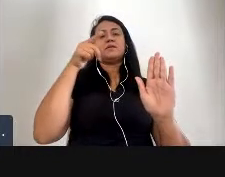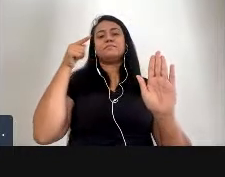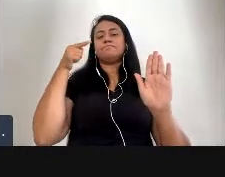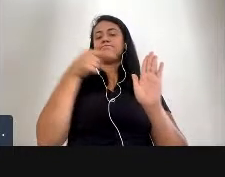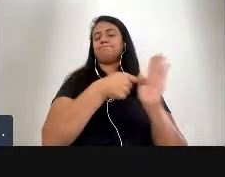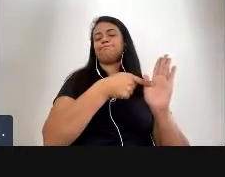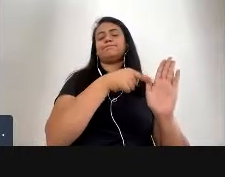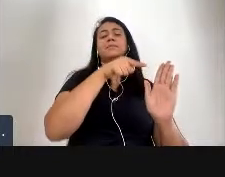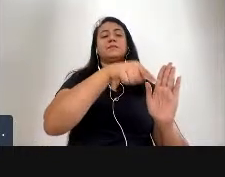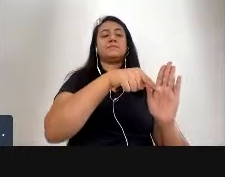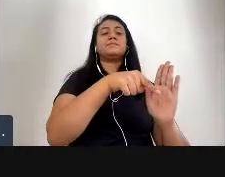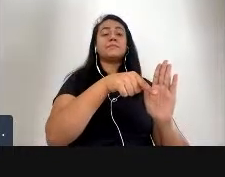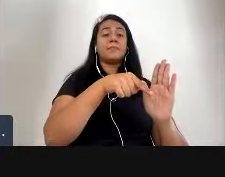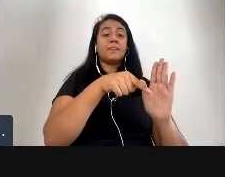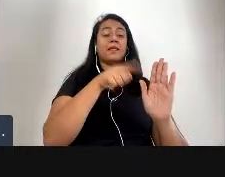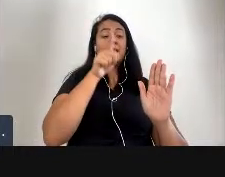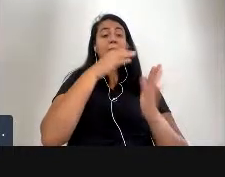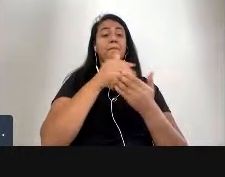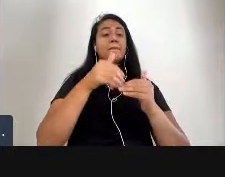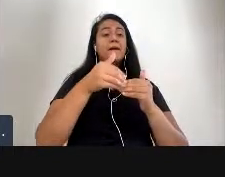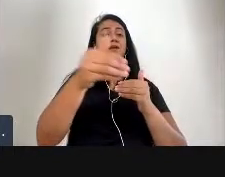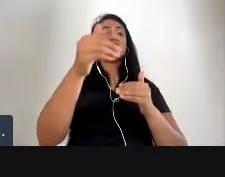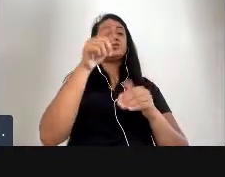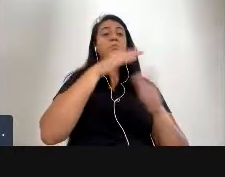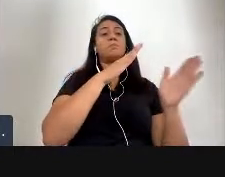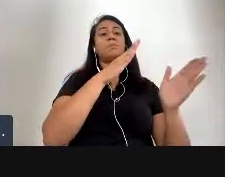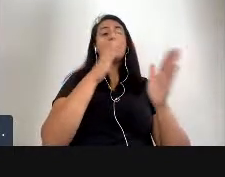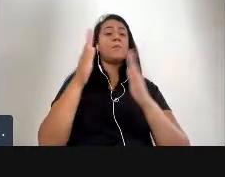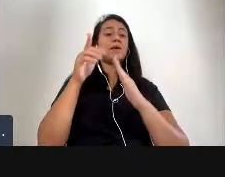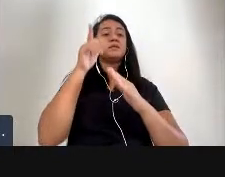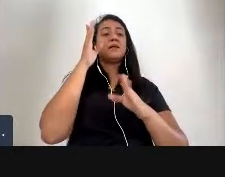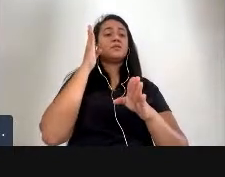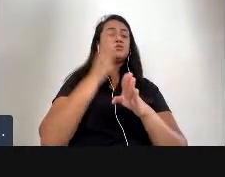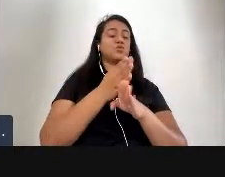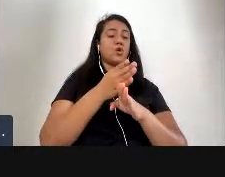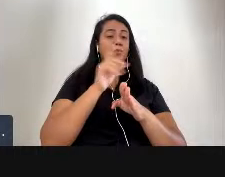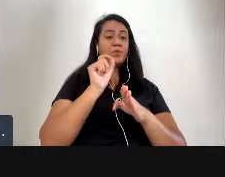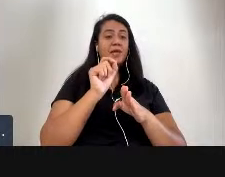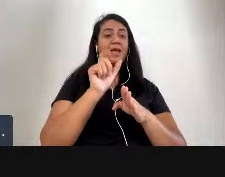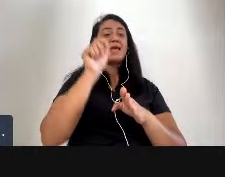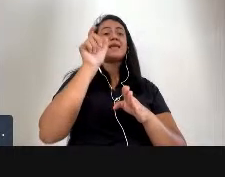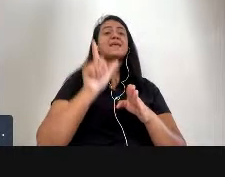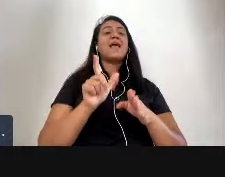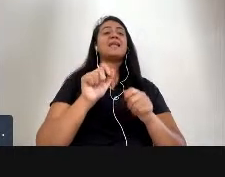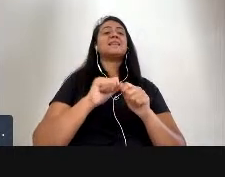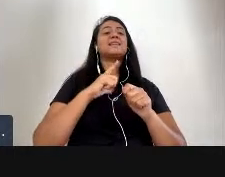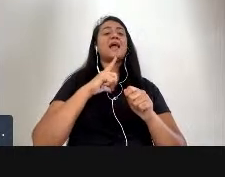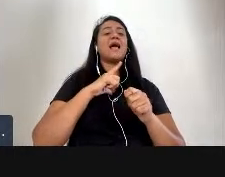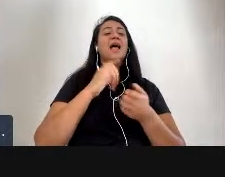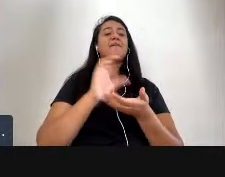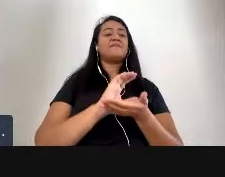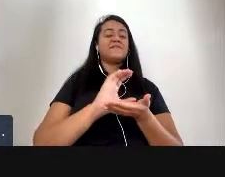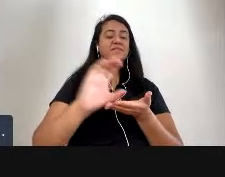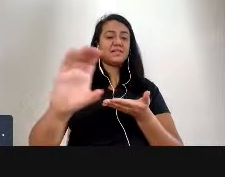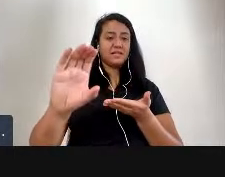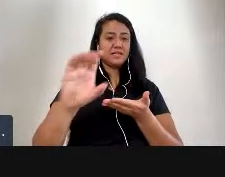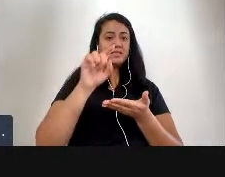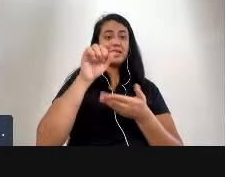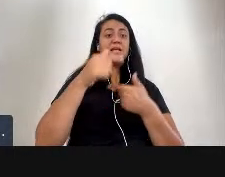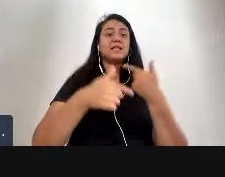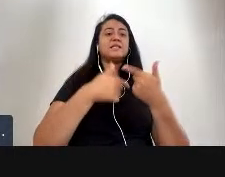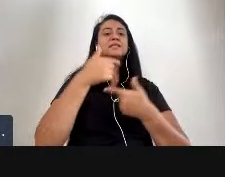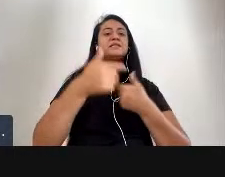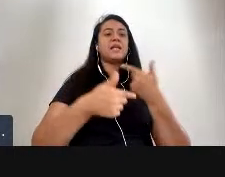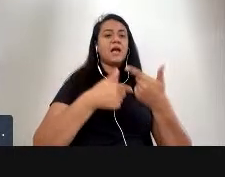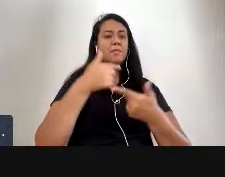momento que ele descobre através de vários documentos que quem estava financiando esse trajeto